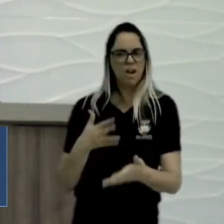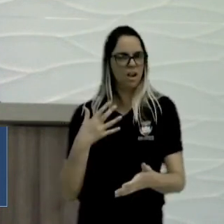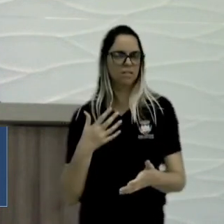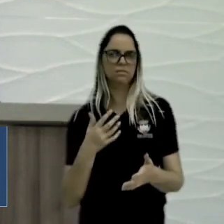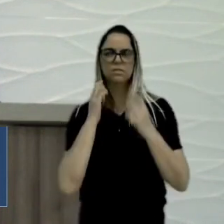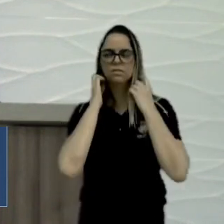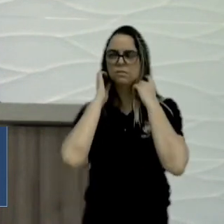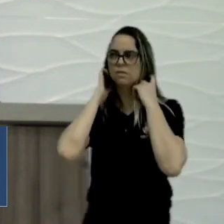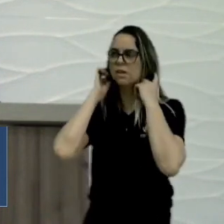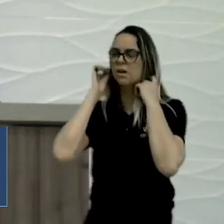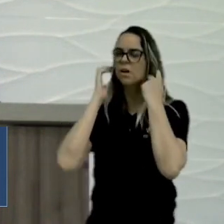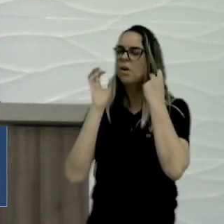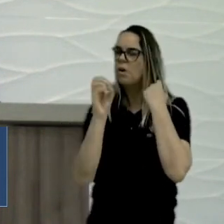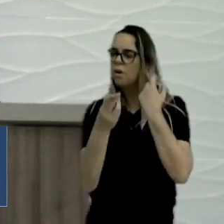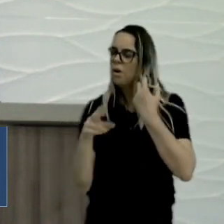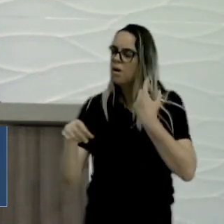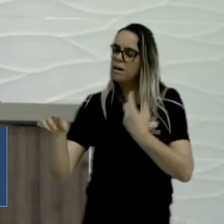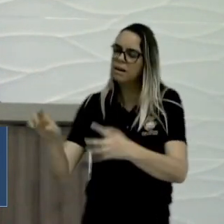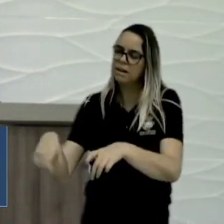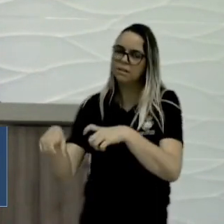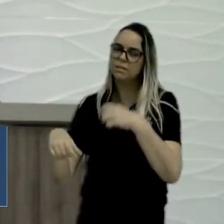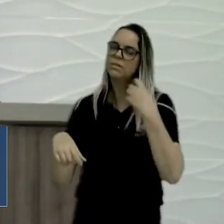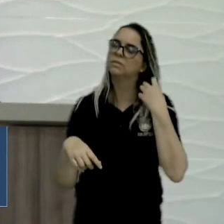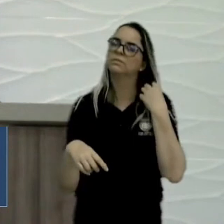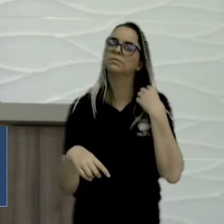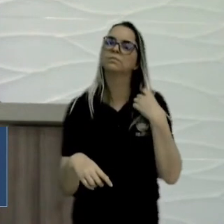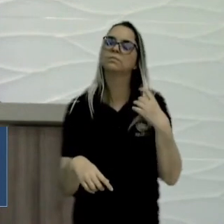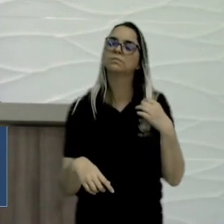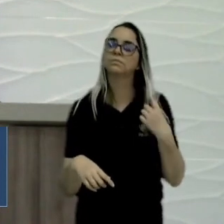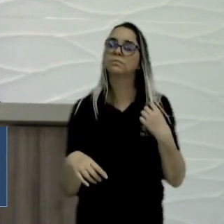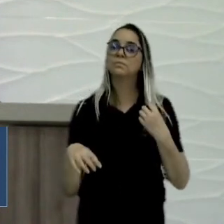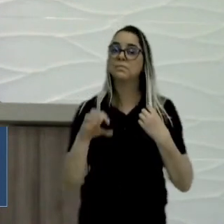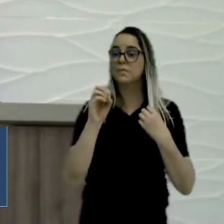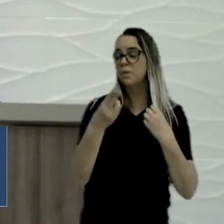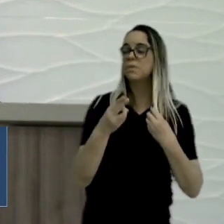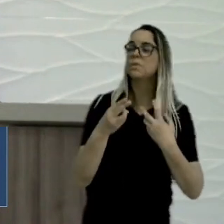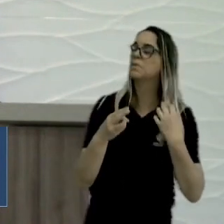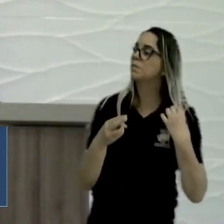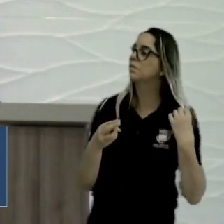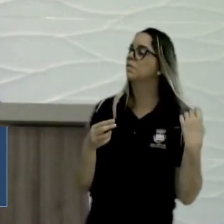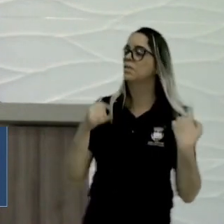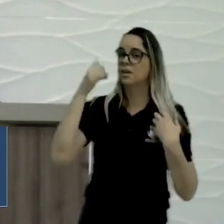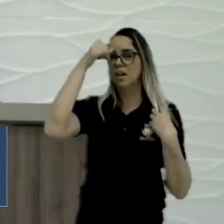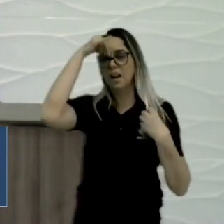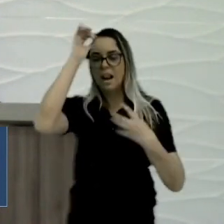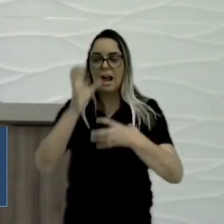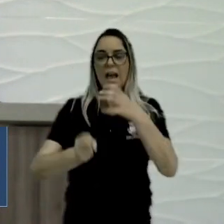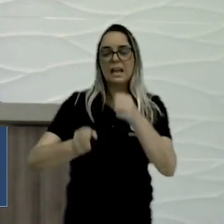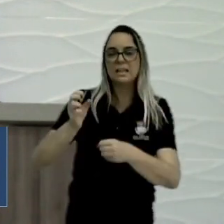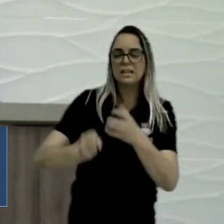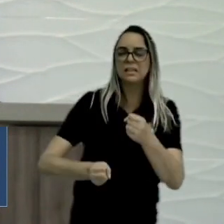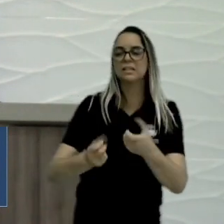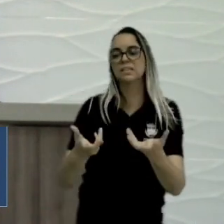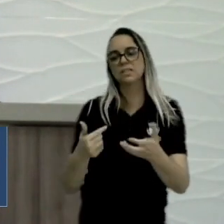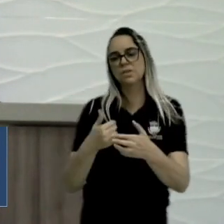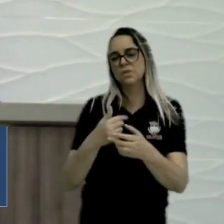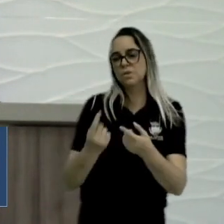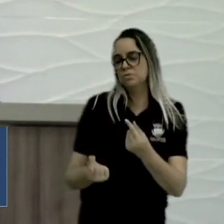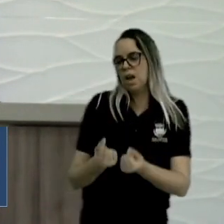seja avicultor, seja no ramo de laticínio, seja em qualquer outra fonte de negócio,